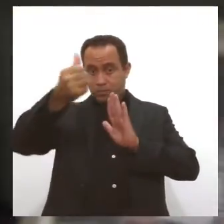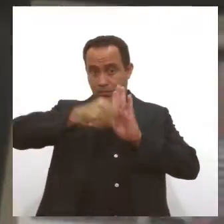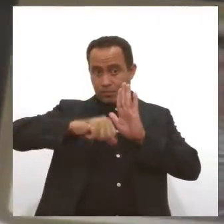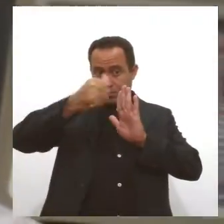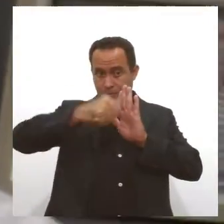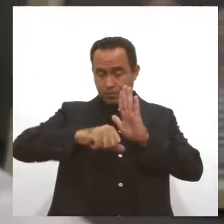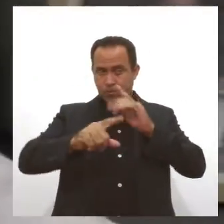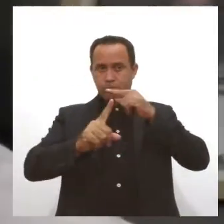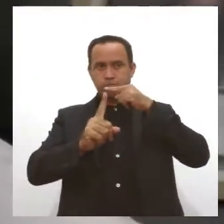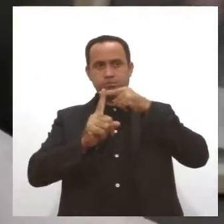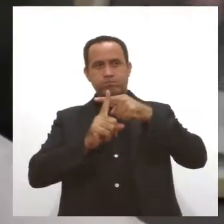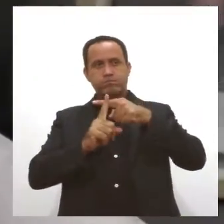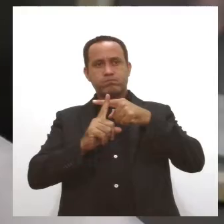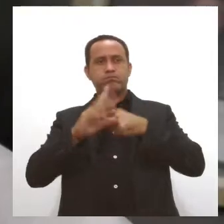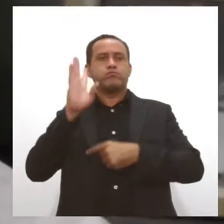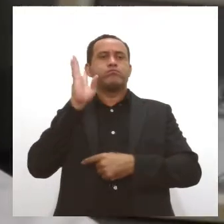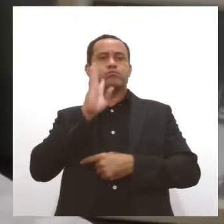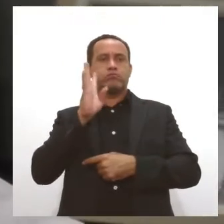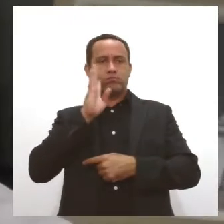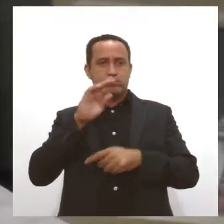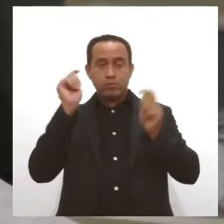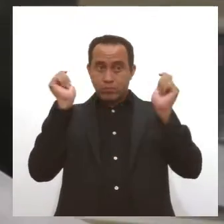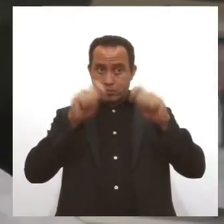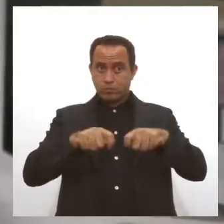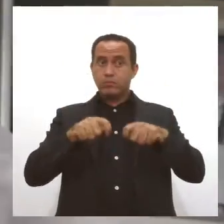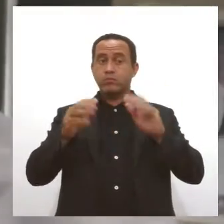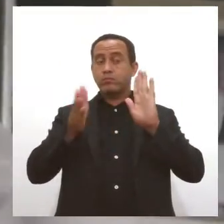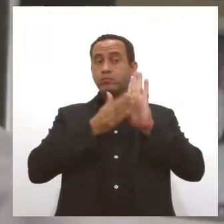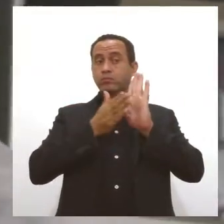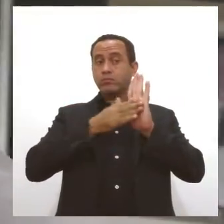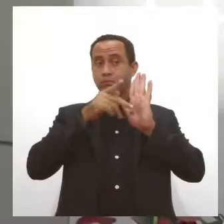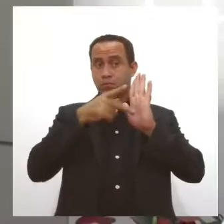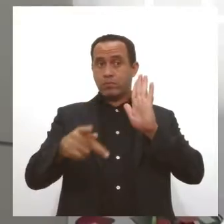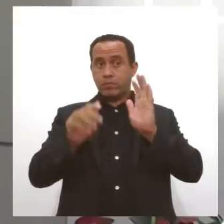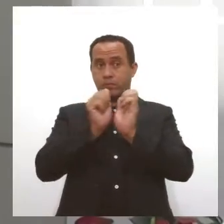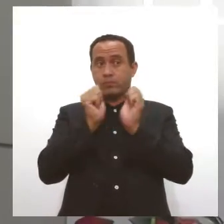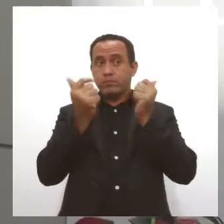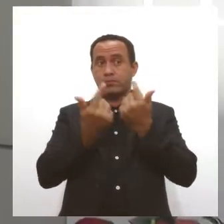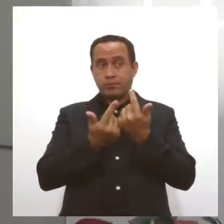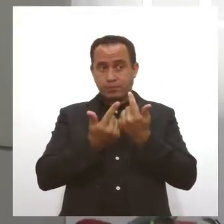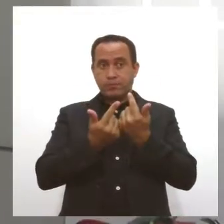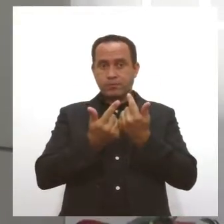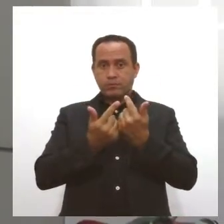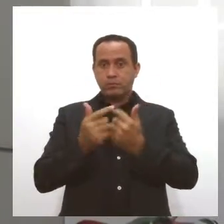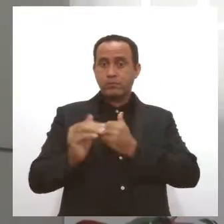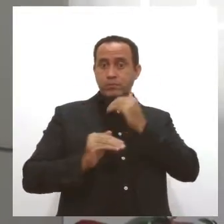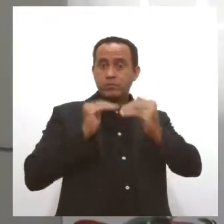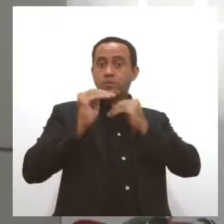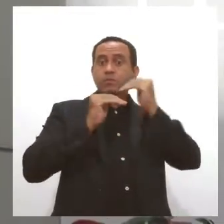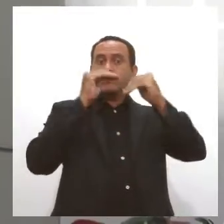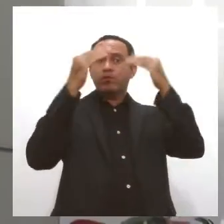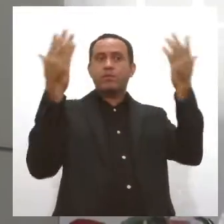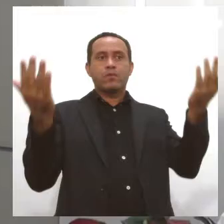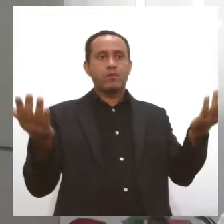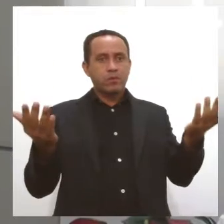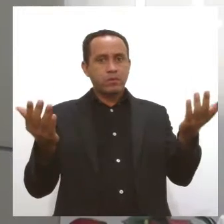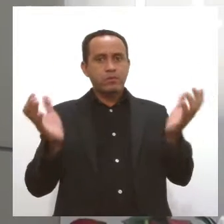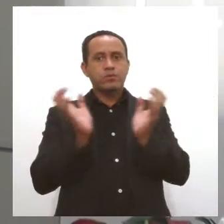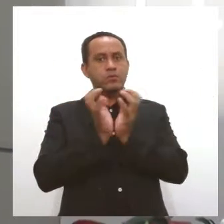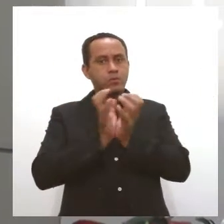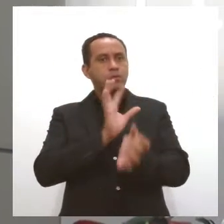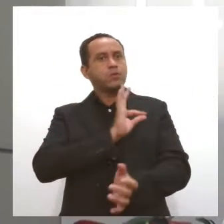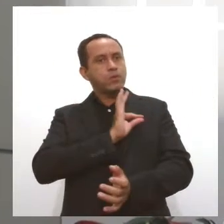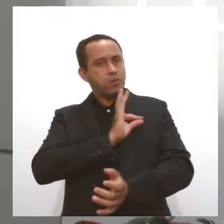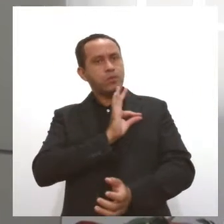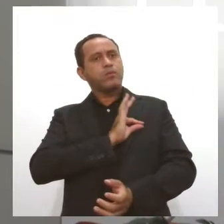positiva o consenso que permitiu o envio da proposta à Alese. É um passo para o avanço que a categoria precisa. Nós